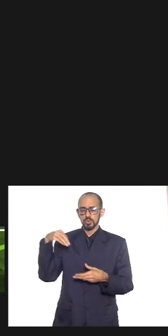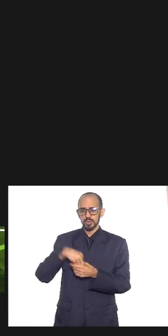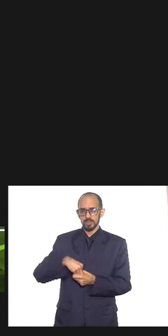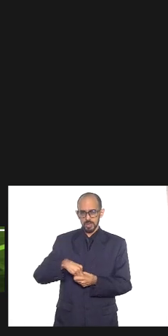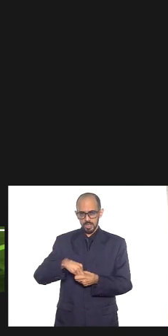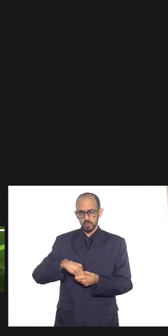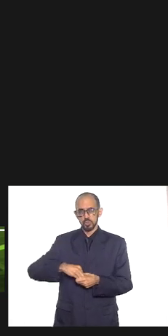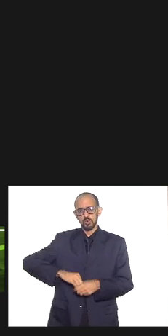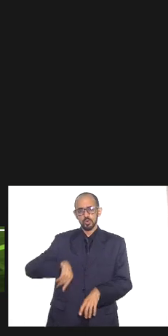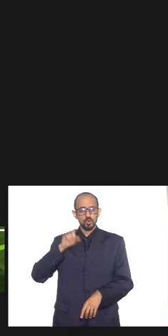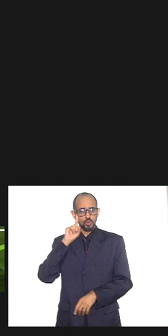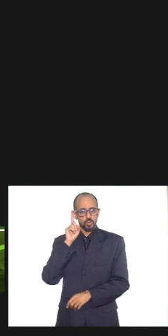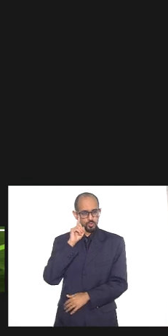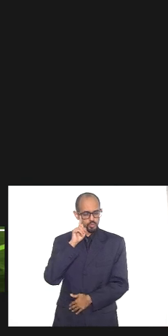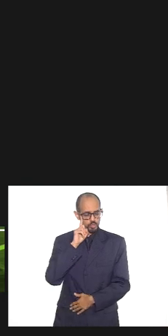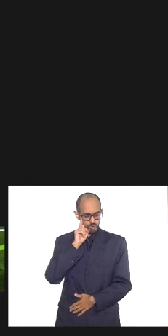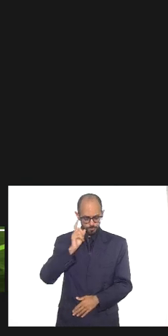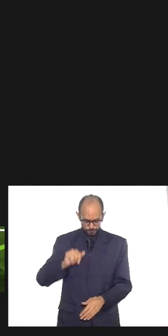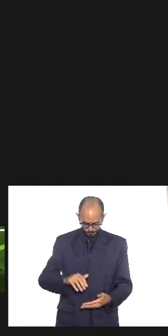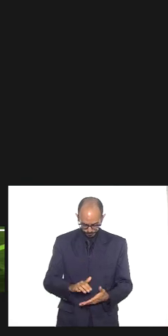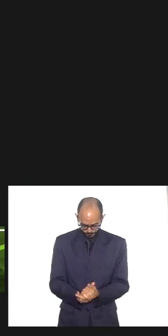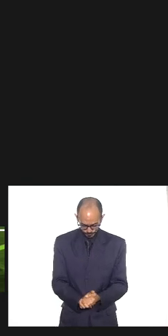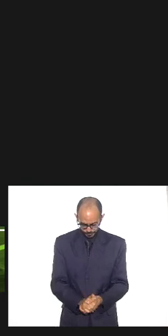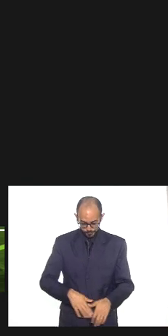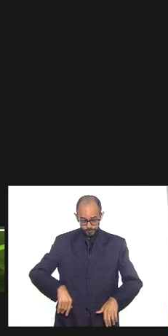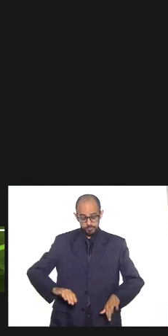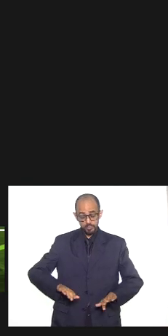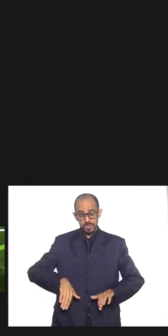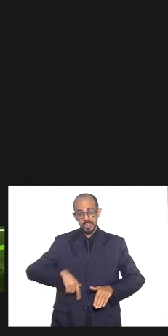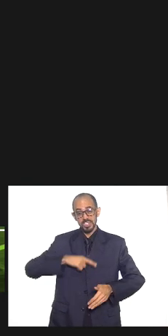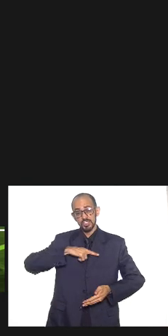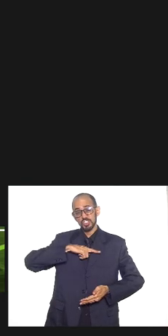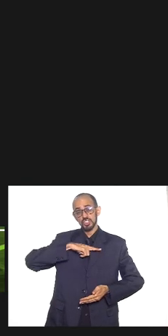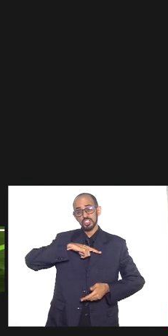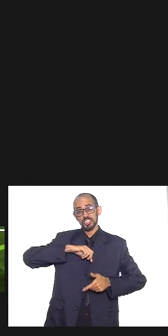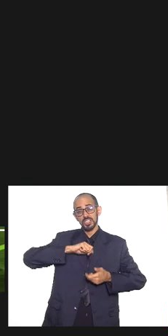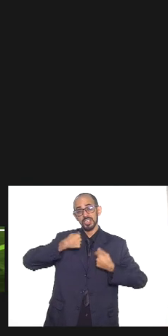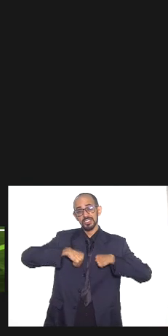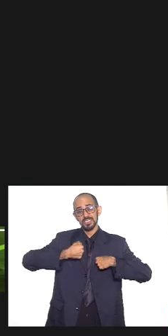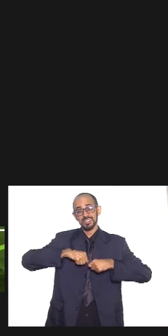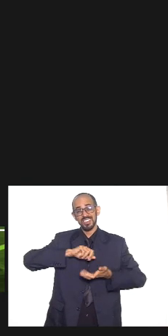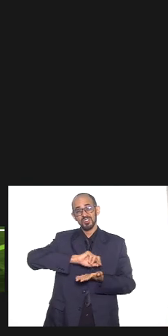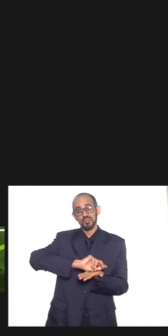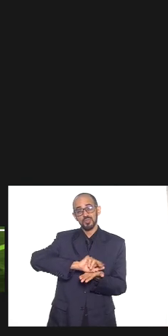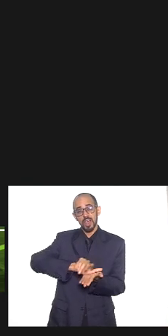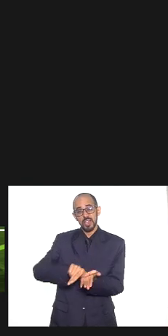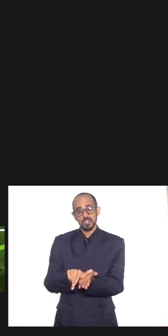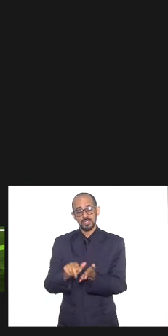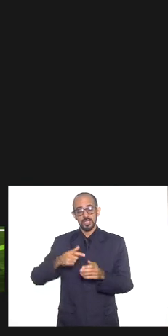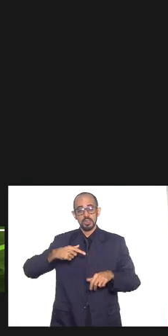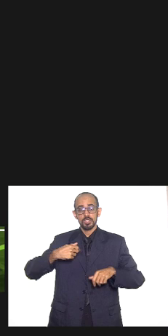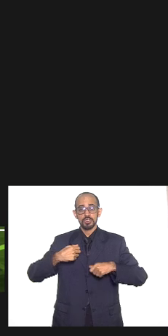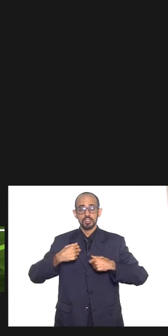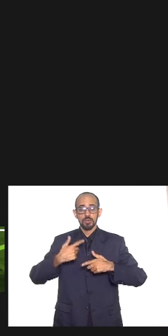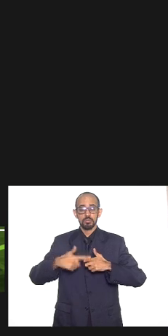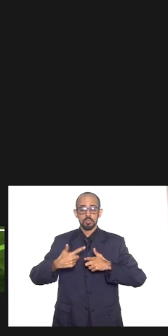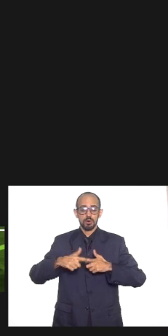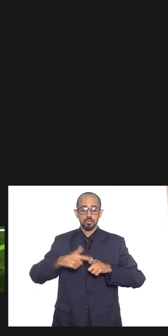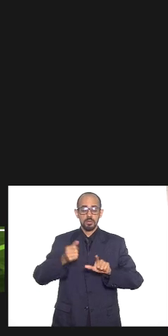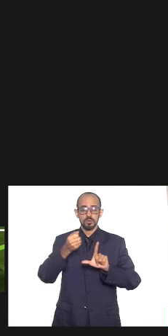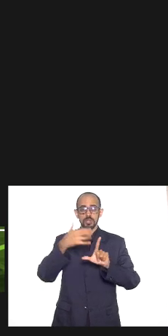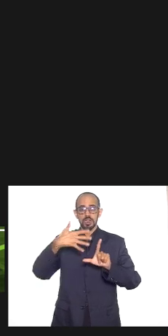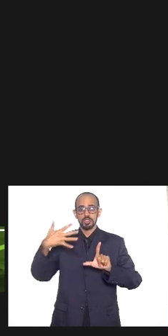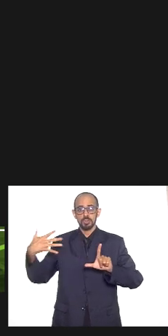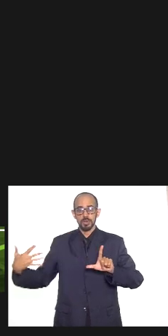no nosso dia a dia e como as demandas eram variadas nós observamos na época que nós tínhamos demandas de causas LGBTI